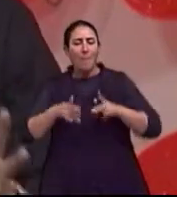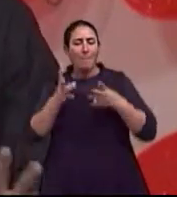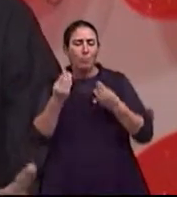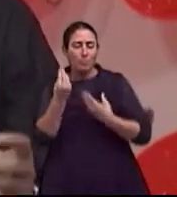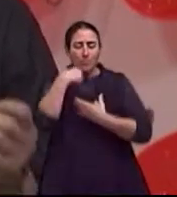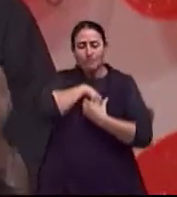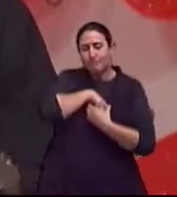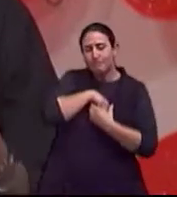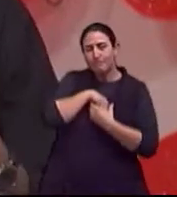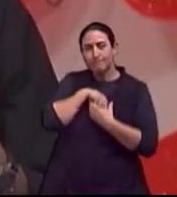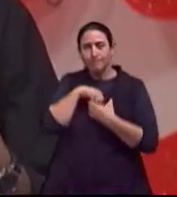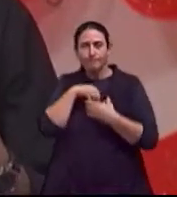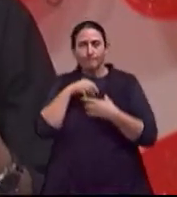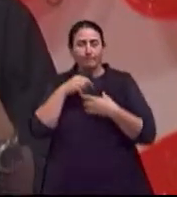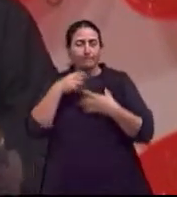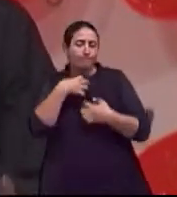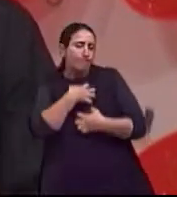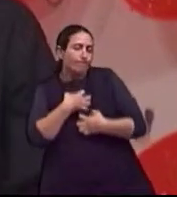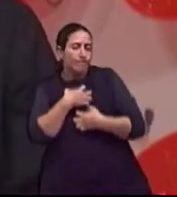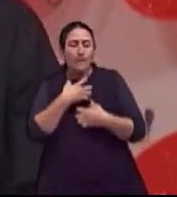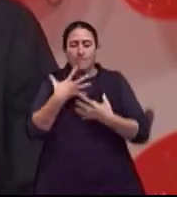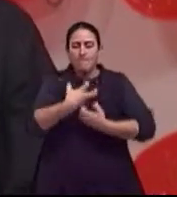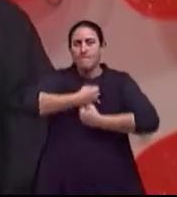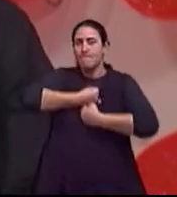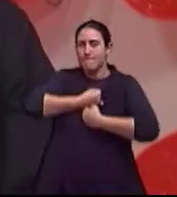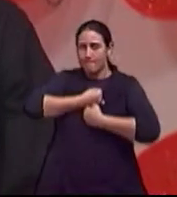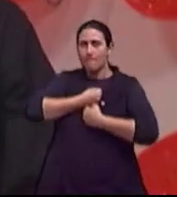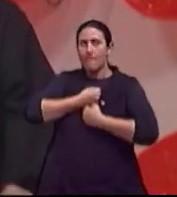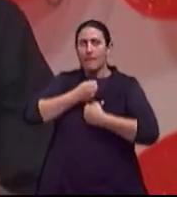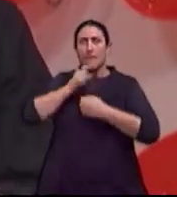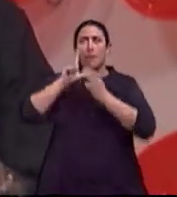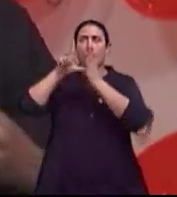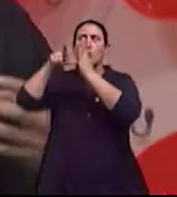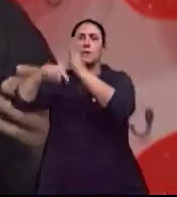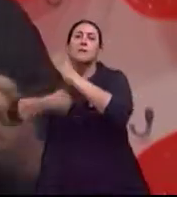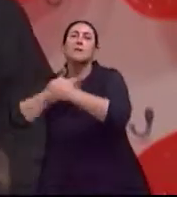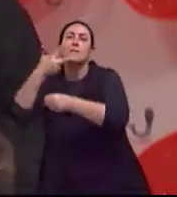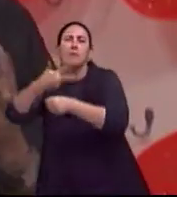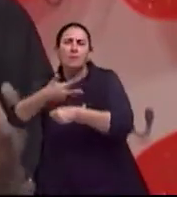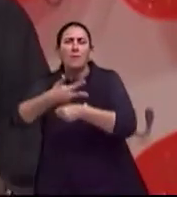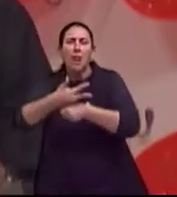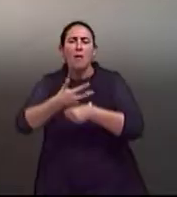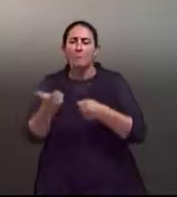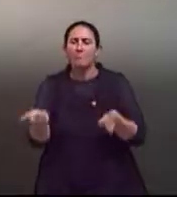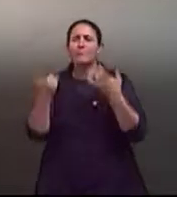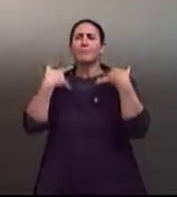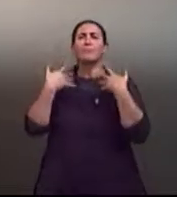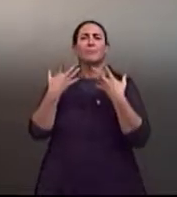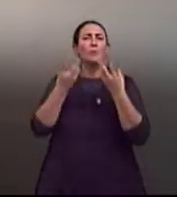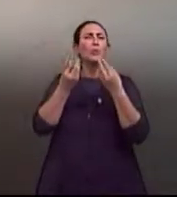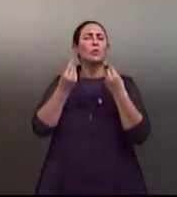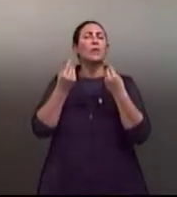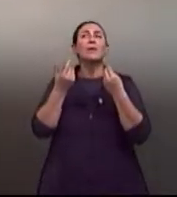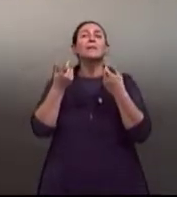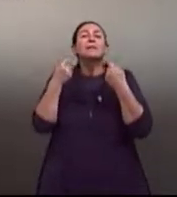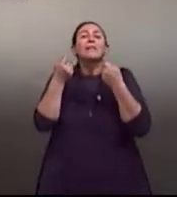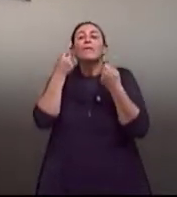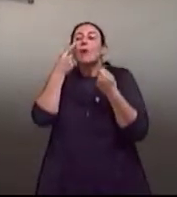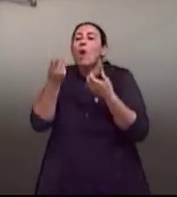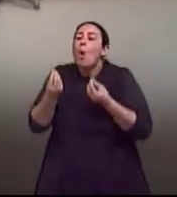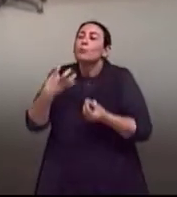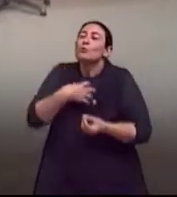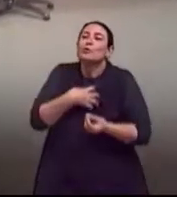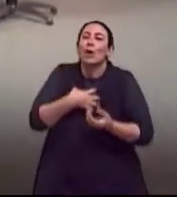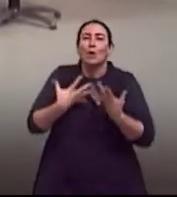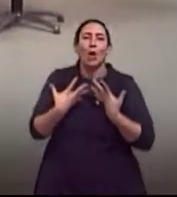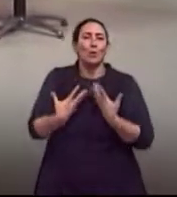coibida. Essa coibição também vai para a terceira idade. É como uma representação, um espelho, do jeito que você assume que quer levar a